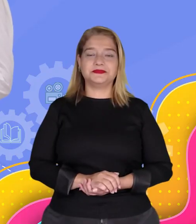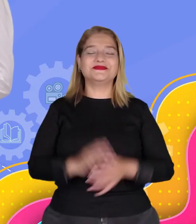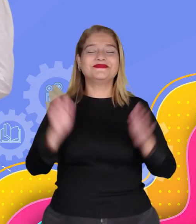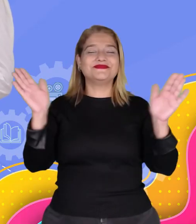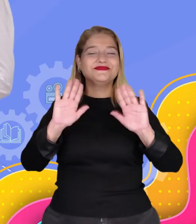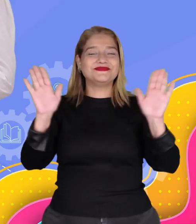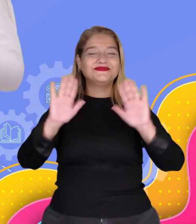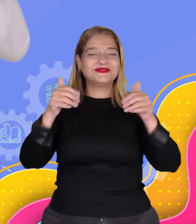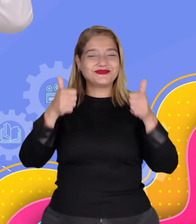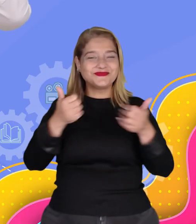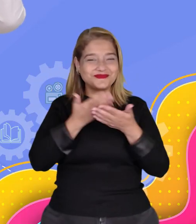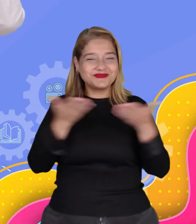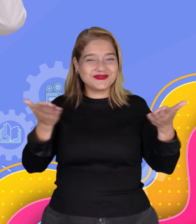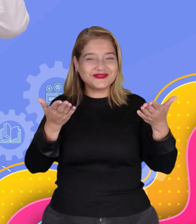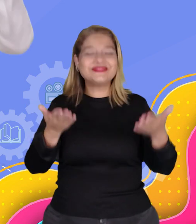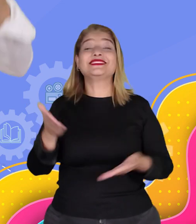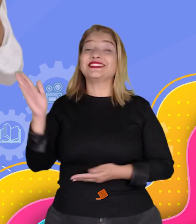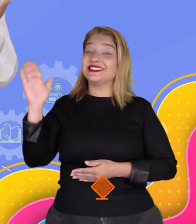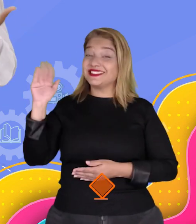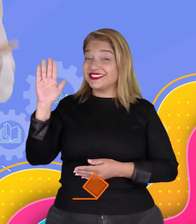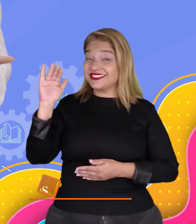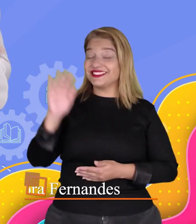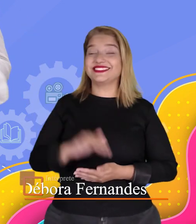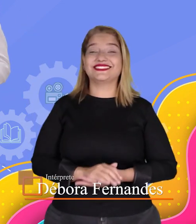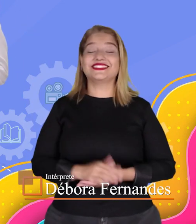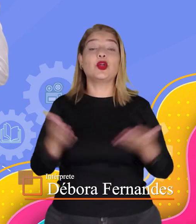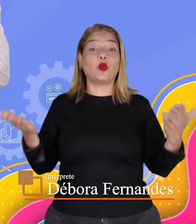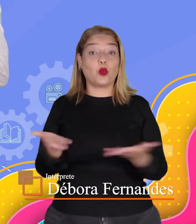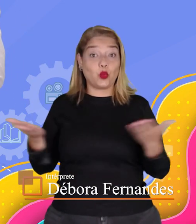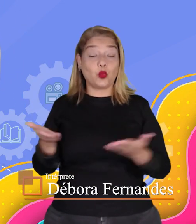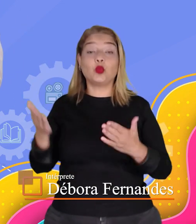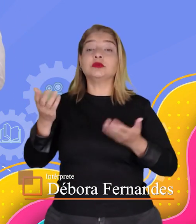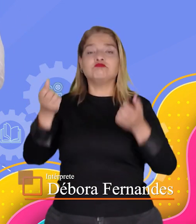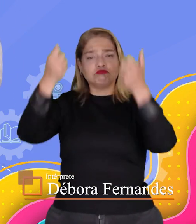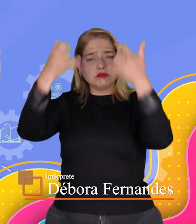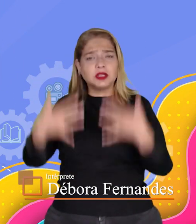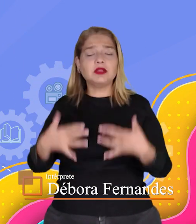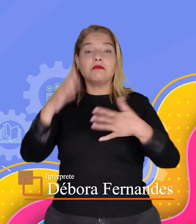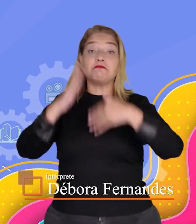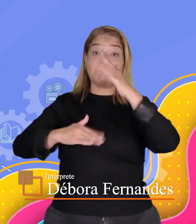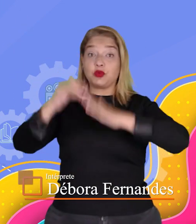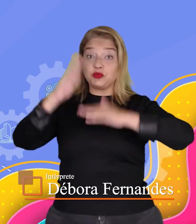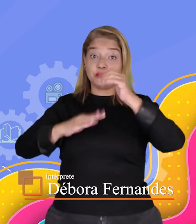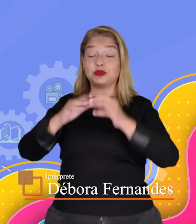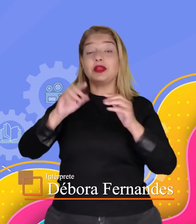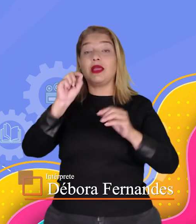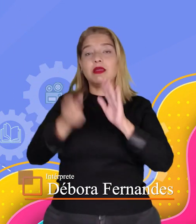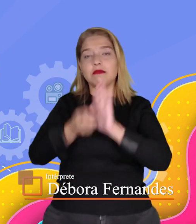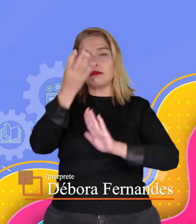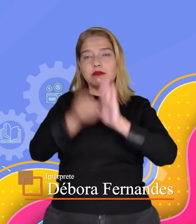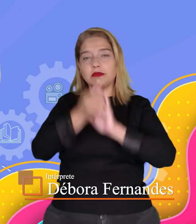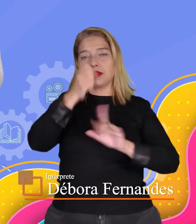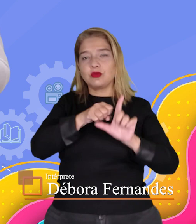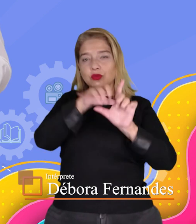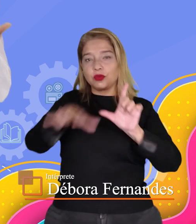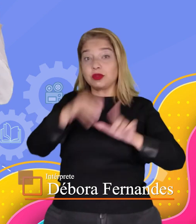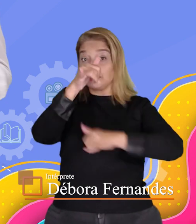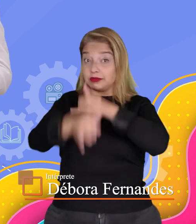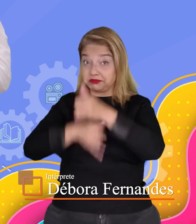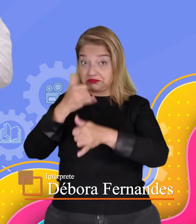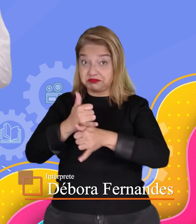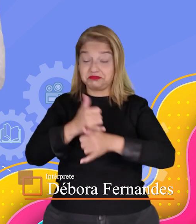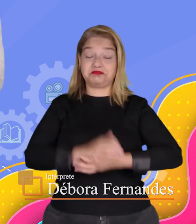Olá pessoal, tudo bem? Oi gente! Hoje falaremos sobre a profissão de criador de conteúdo